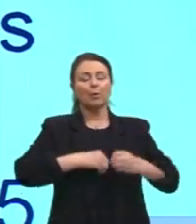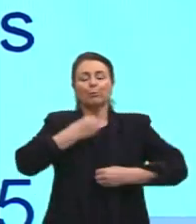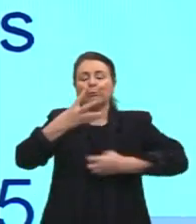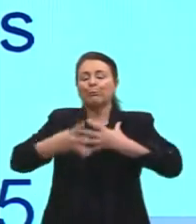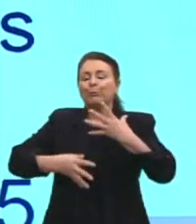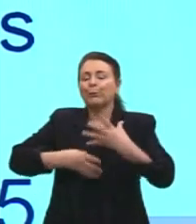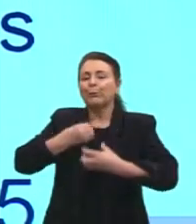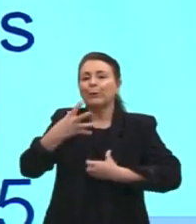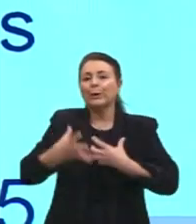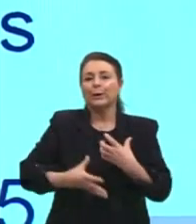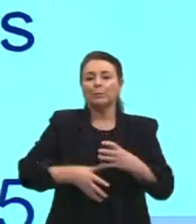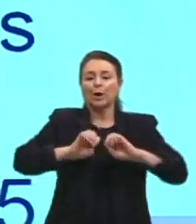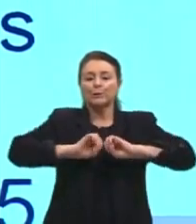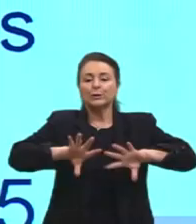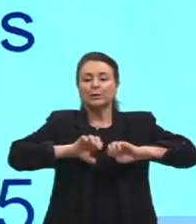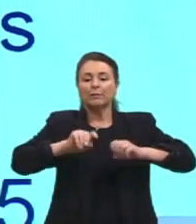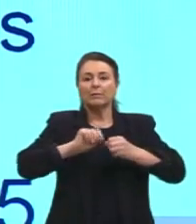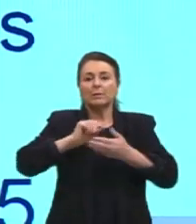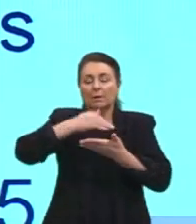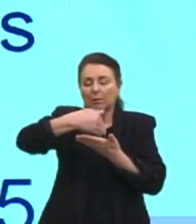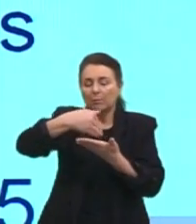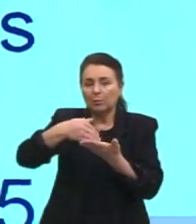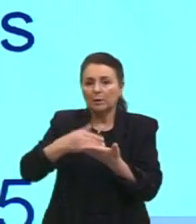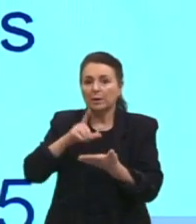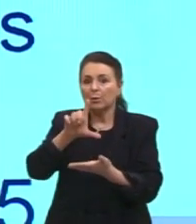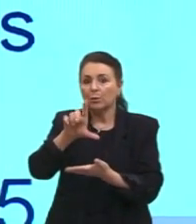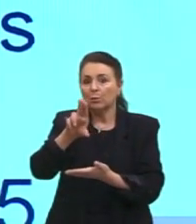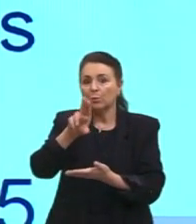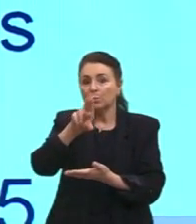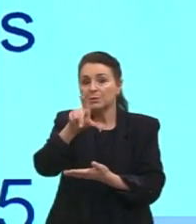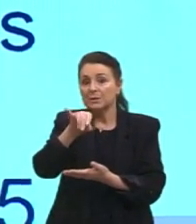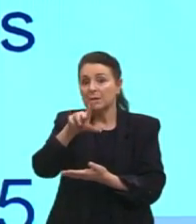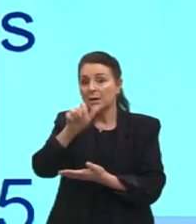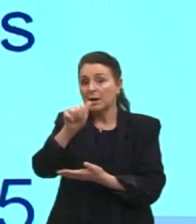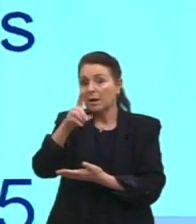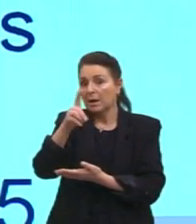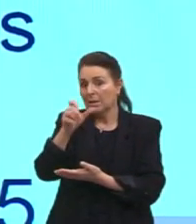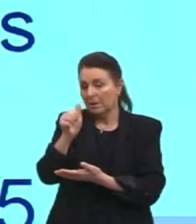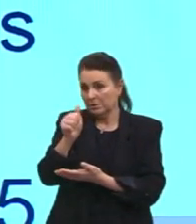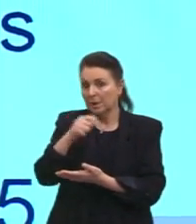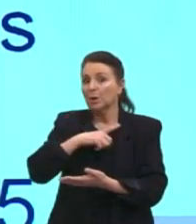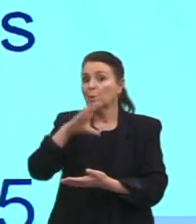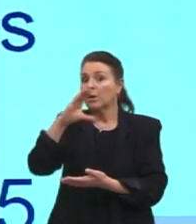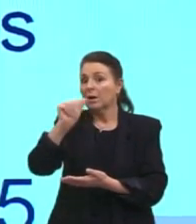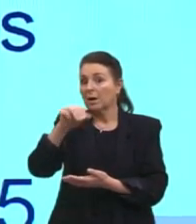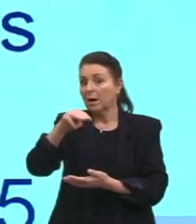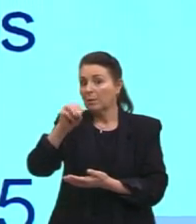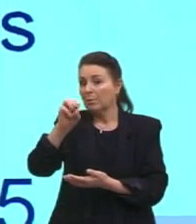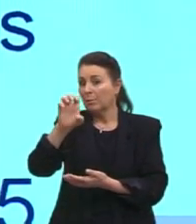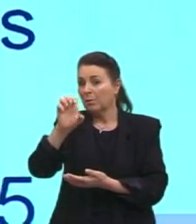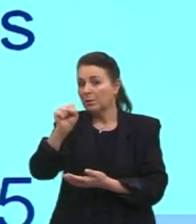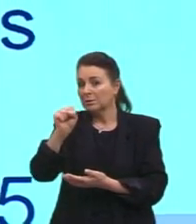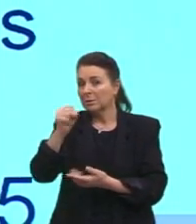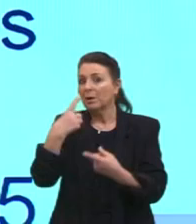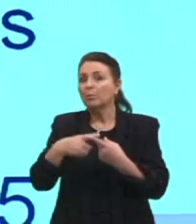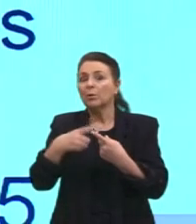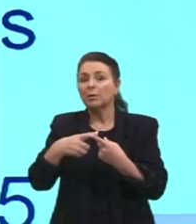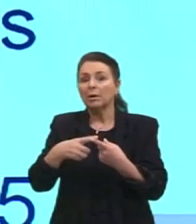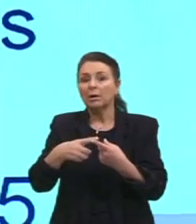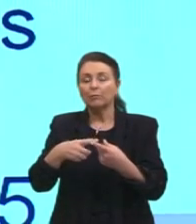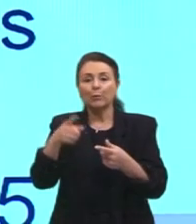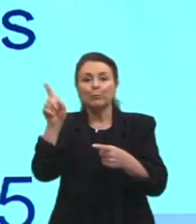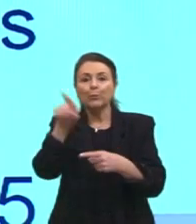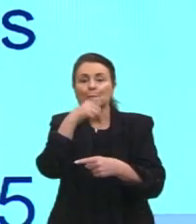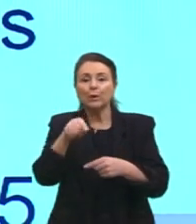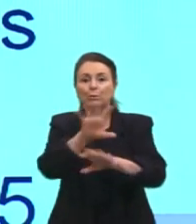receita de bolo. Então, aqui tem os Lusíadas, um poema do Camões, do Luiz de Camões, porque censuraram uma parte